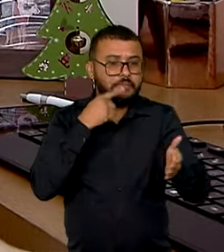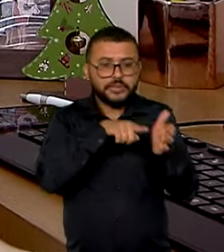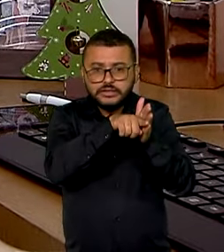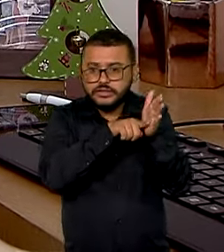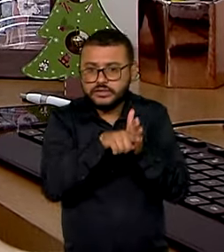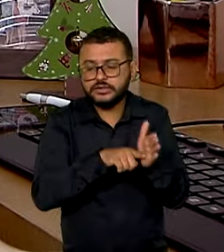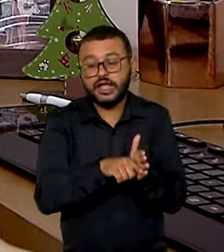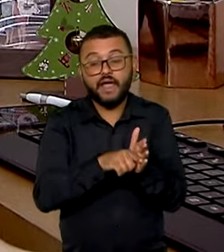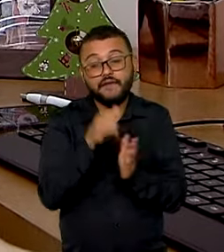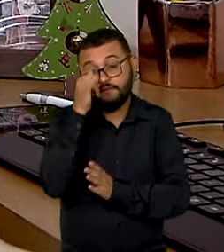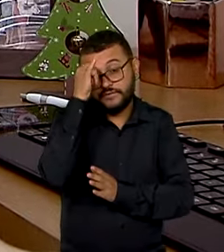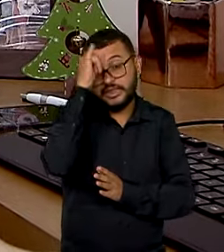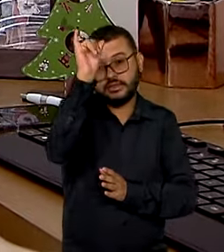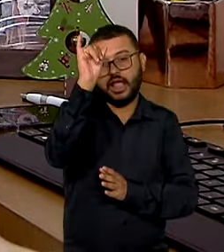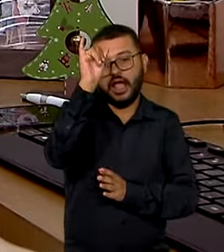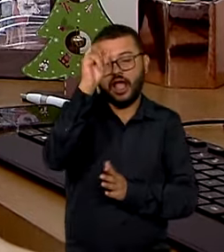ações de prevenção à saúde.